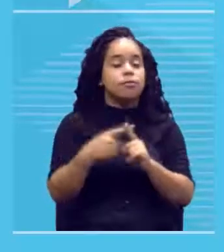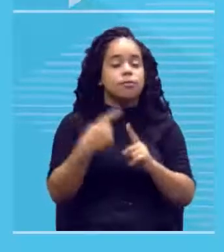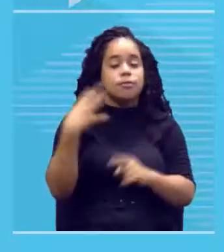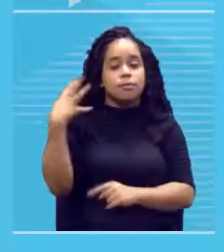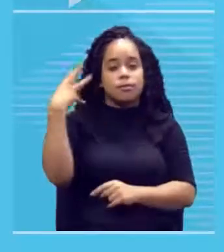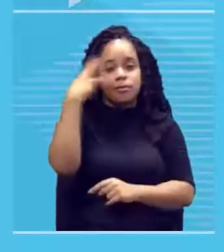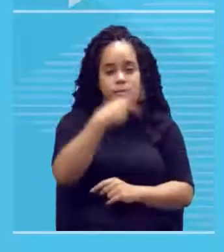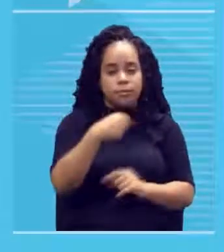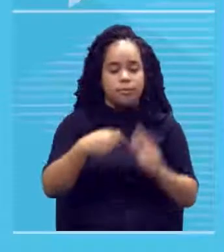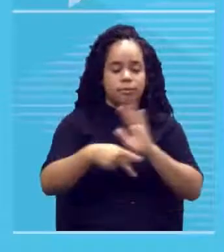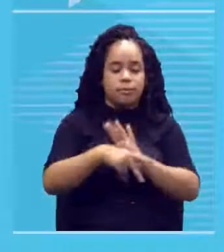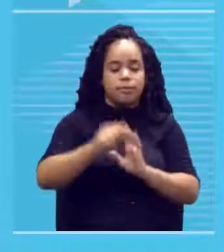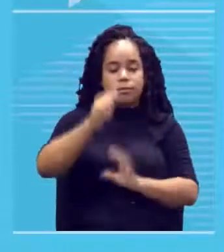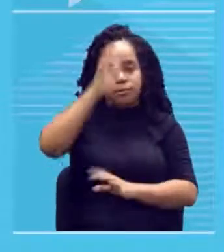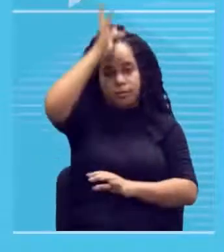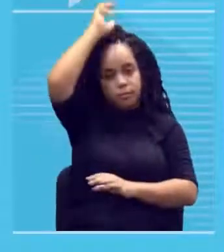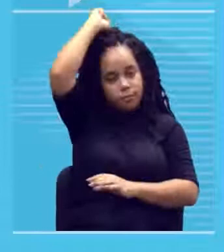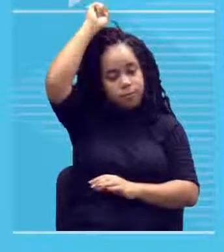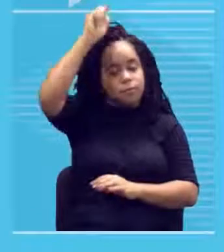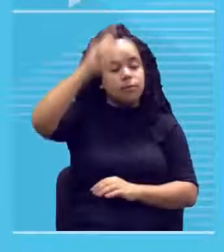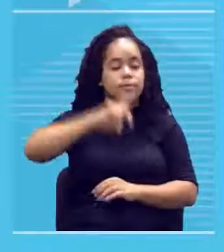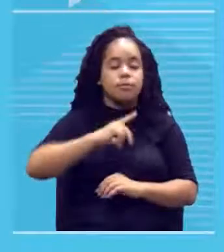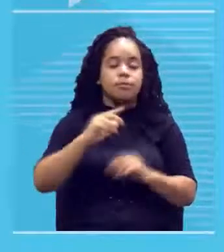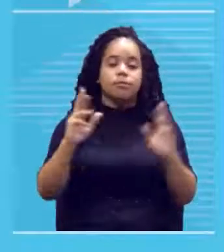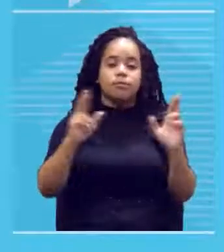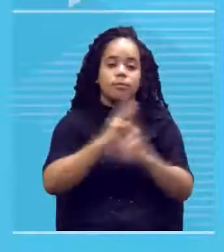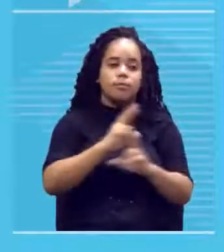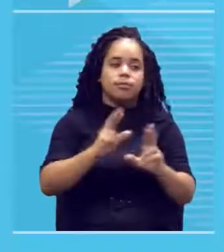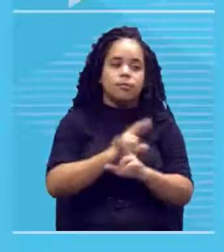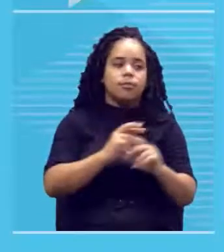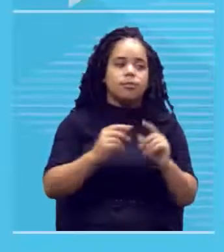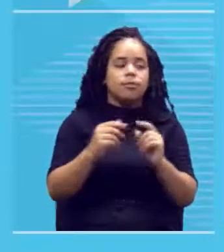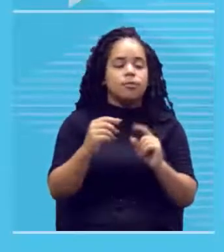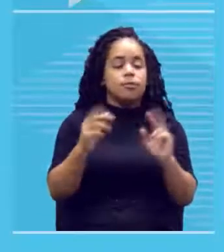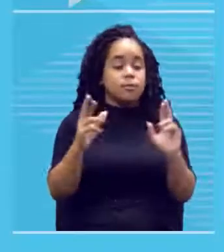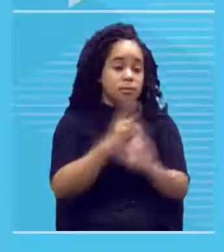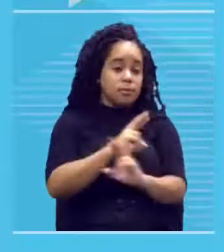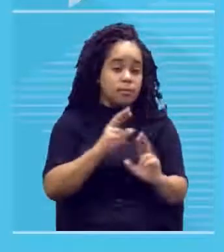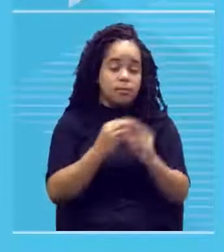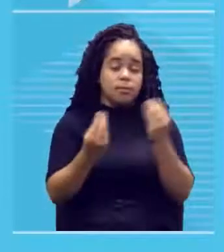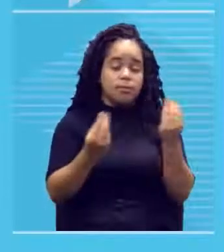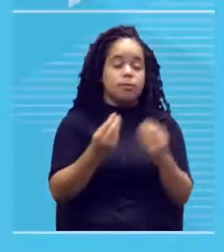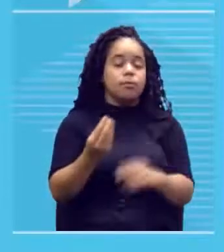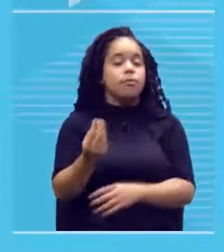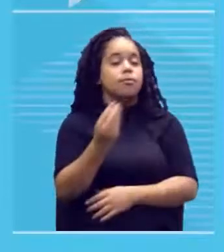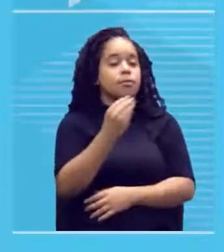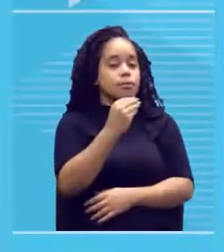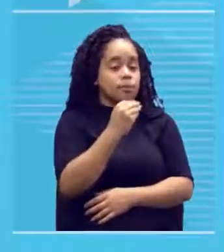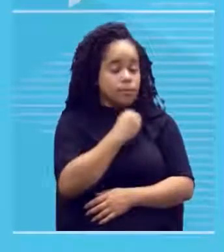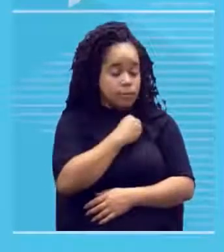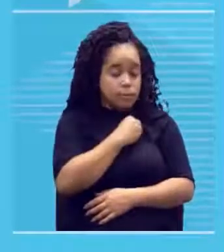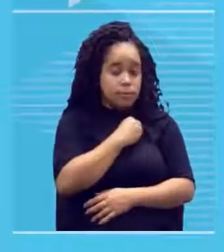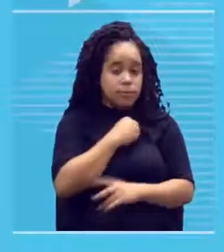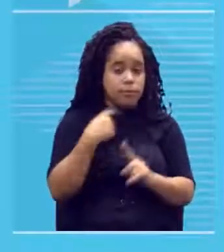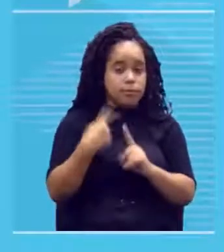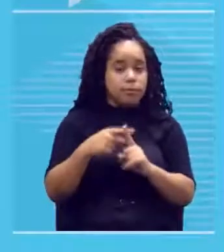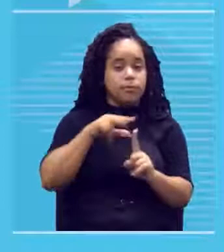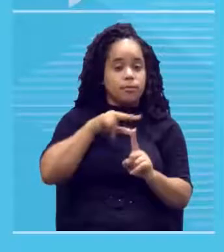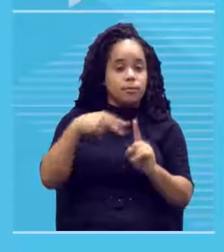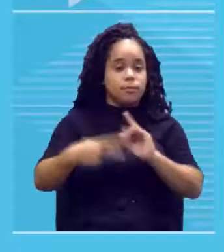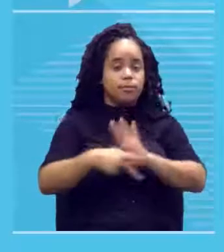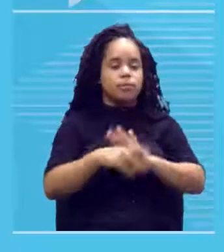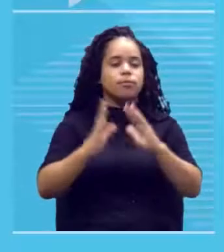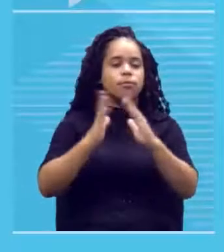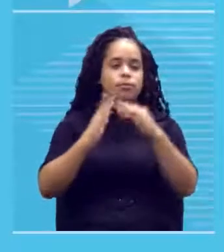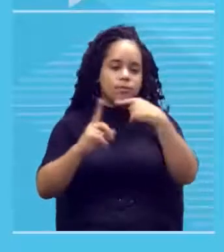greco-romana passa a ser encarada como uma beleza pecaminosa, já que na visão da igreja católica